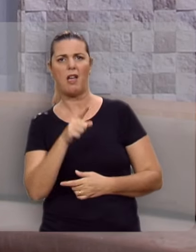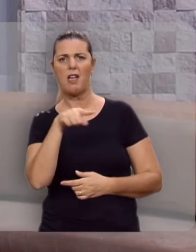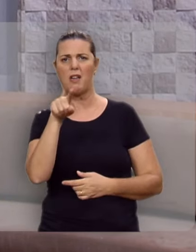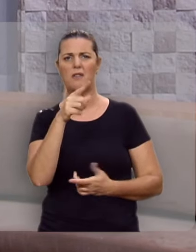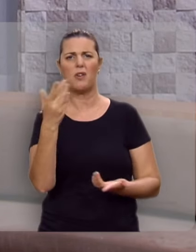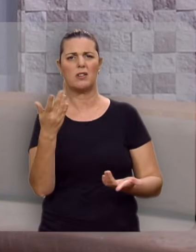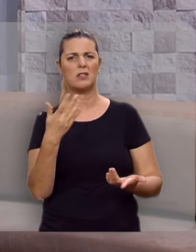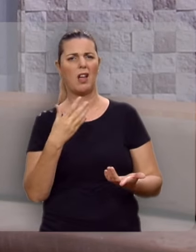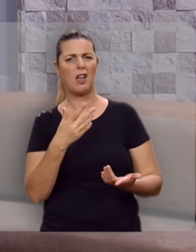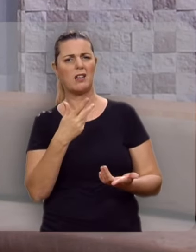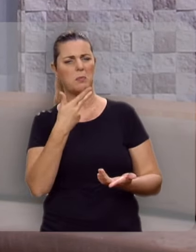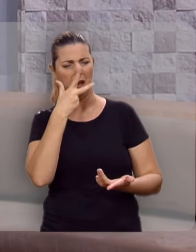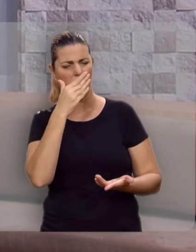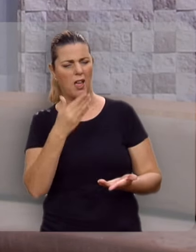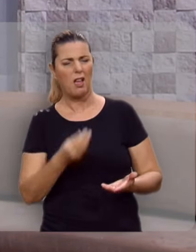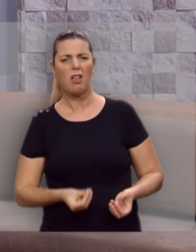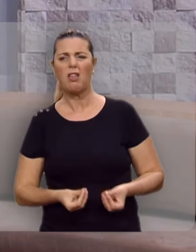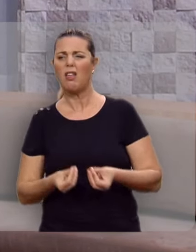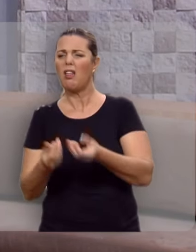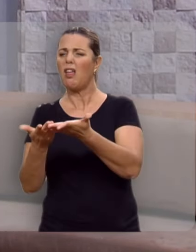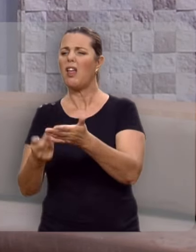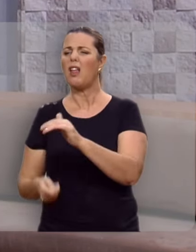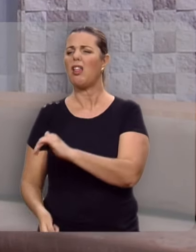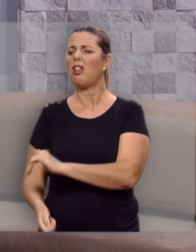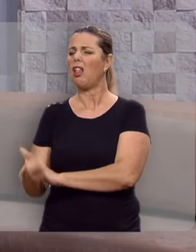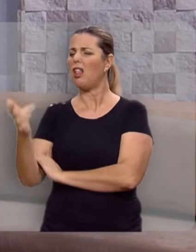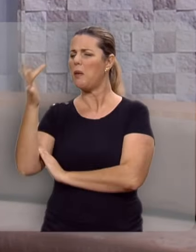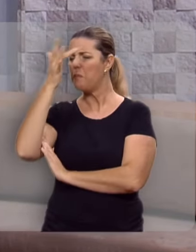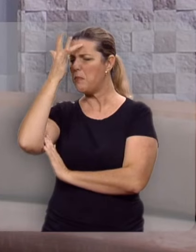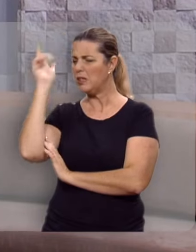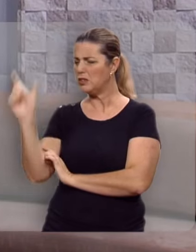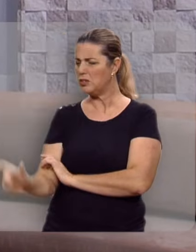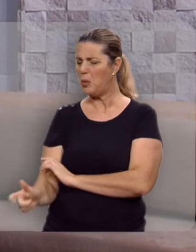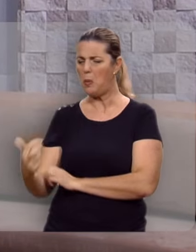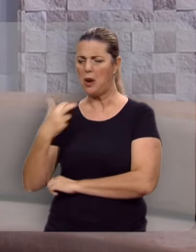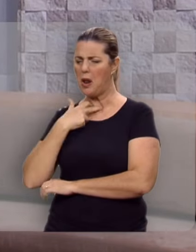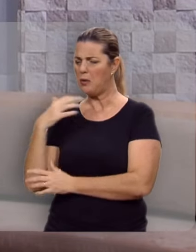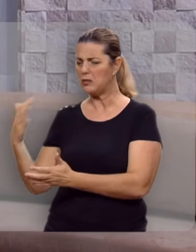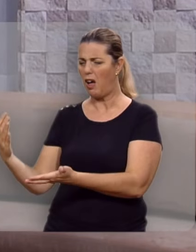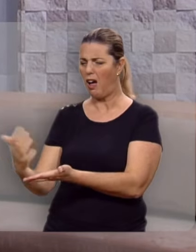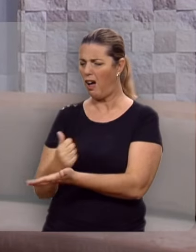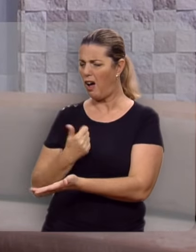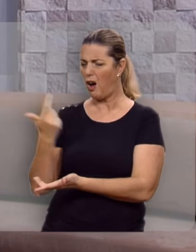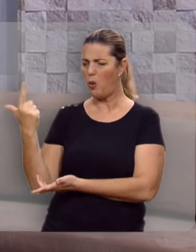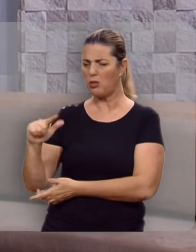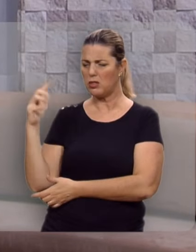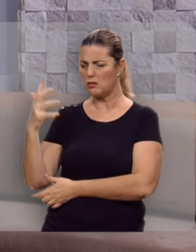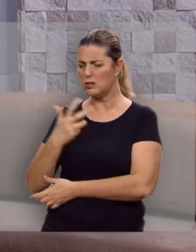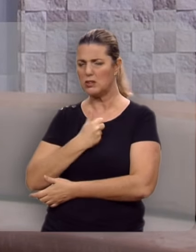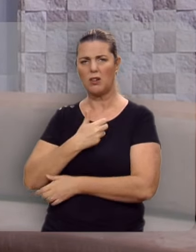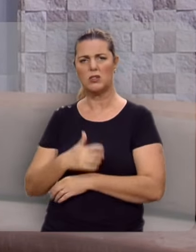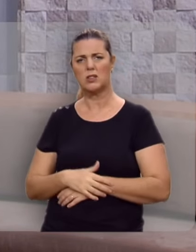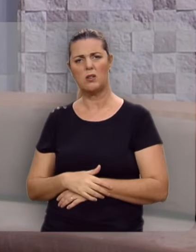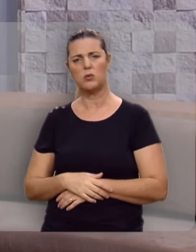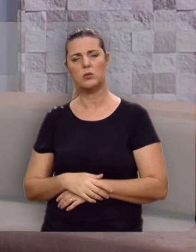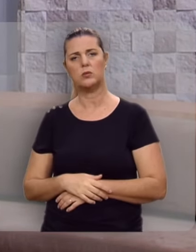você, muitas vezes, joga a gente na lata do lixo, acha que é irrecuperável, que não tem esperança para ele.